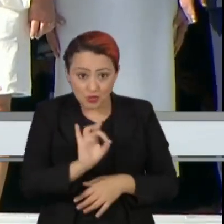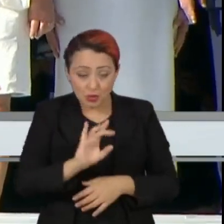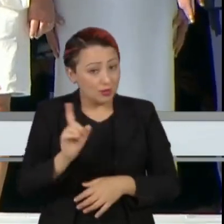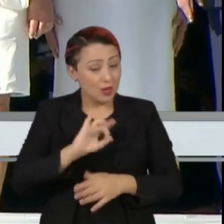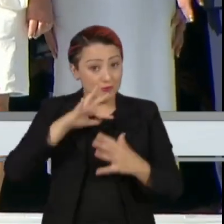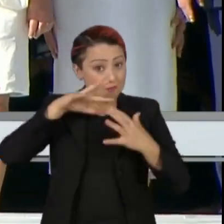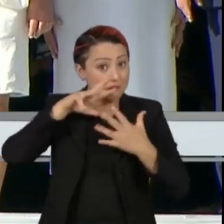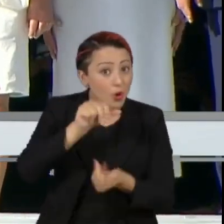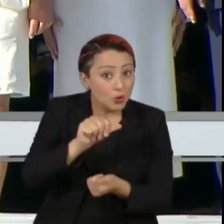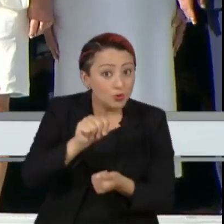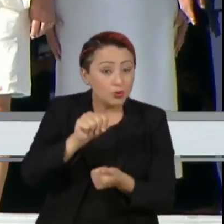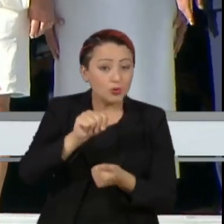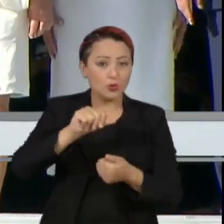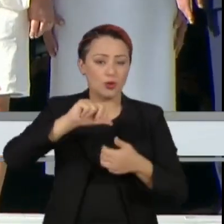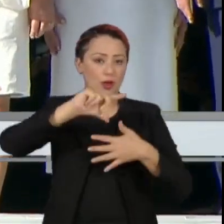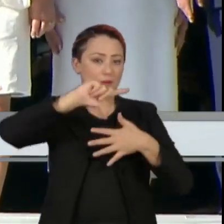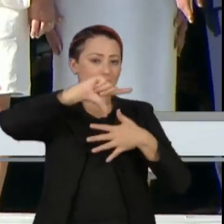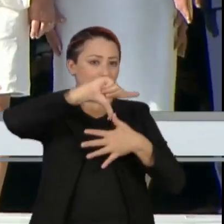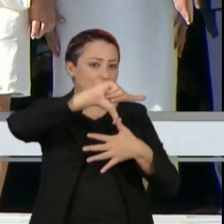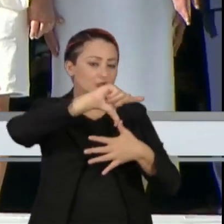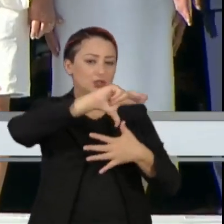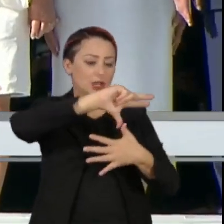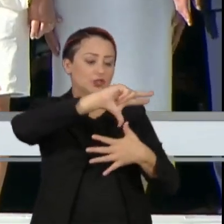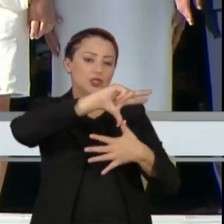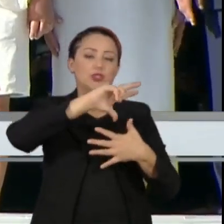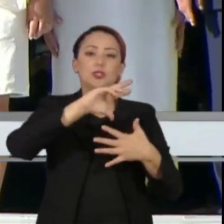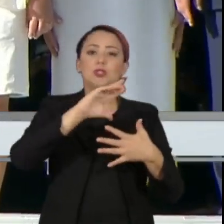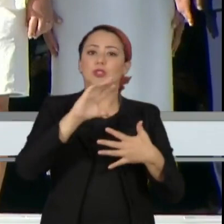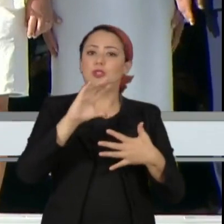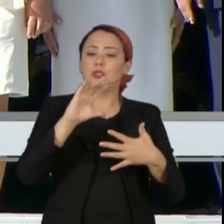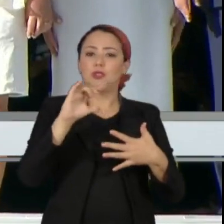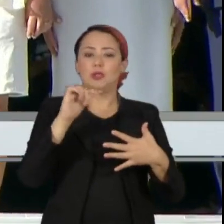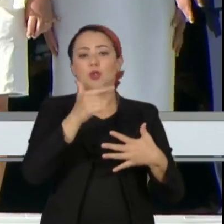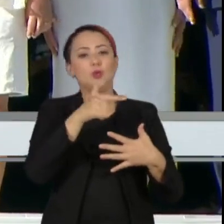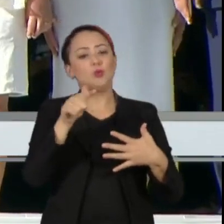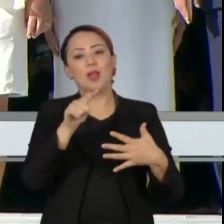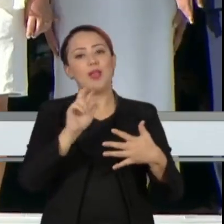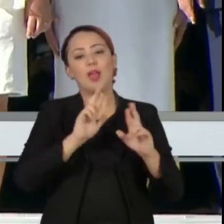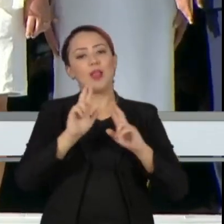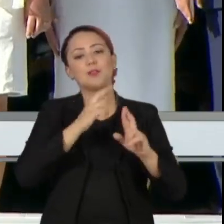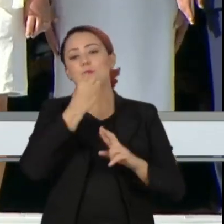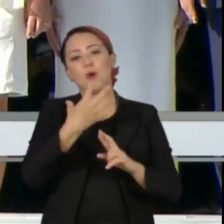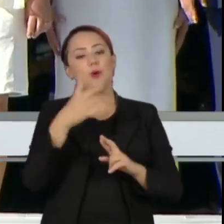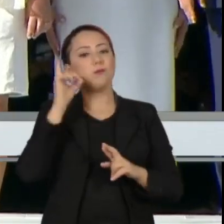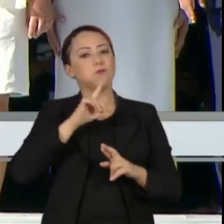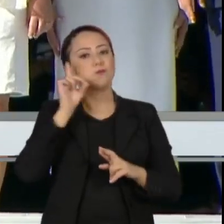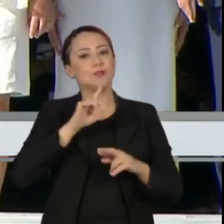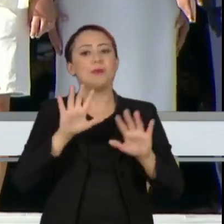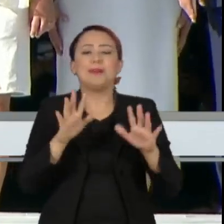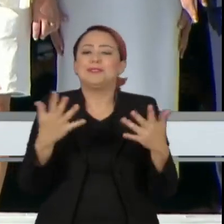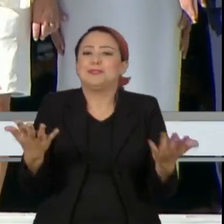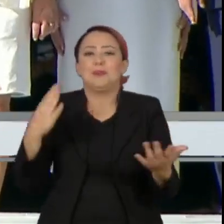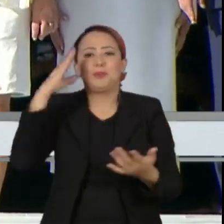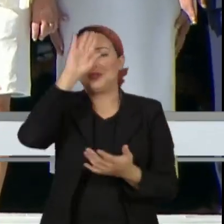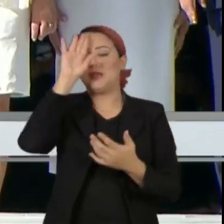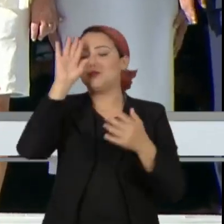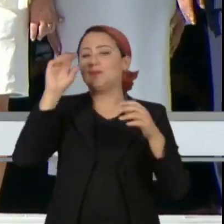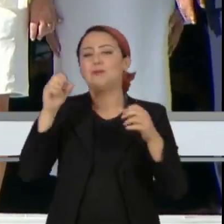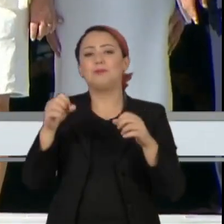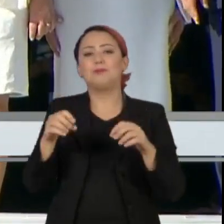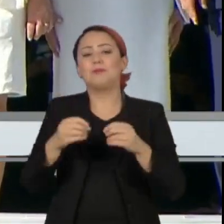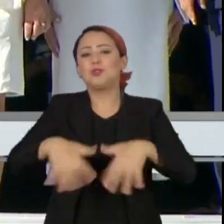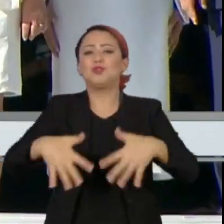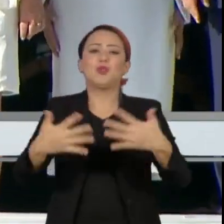E olha que América Latina não tem, em alguns momentos, uma boa história de relação com os Estados Unidos. Algo inaceitável, inacreditável,